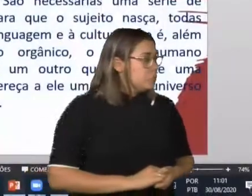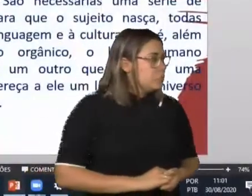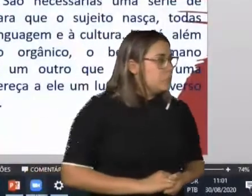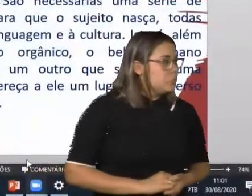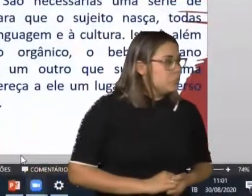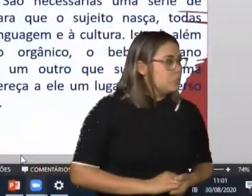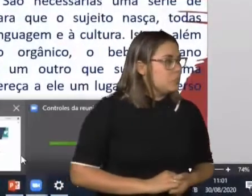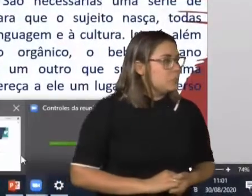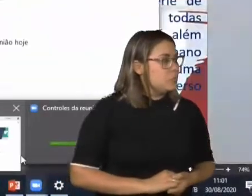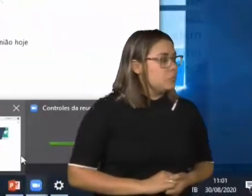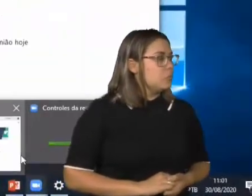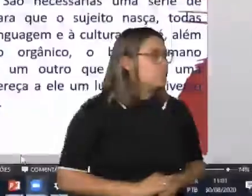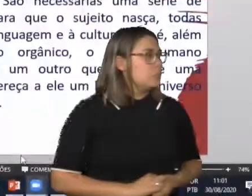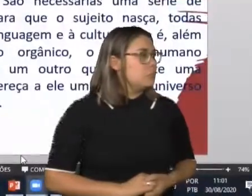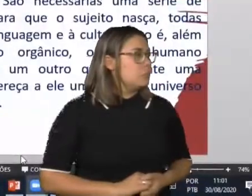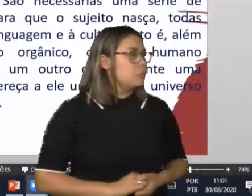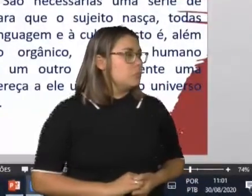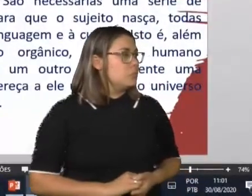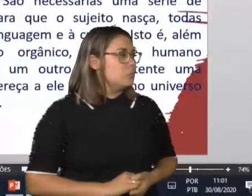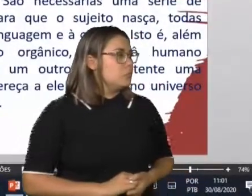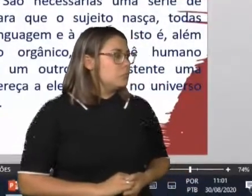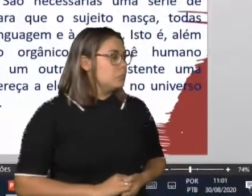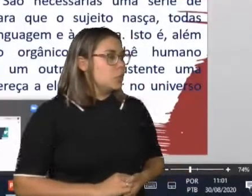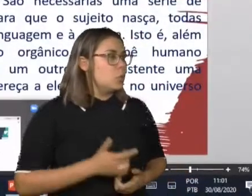Eu perdi um pouquinho aqui a minha conexão.